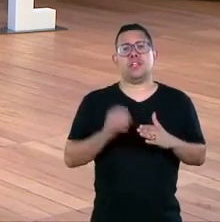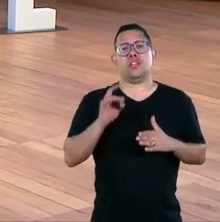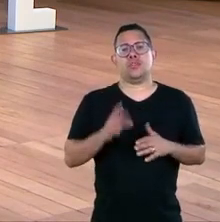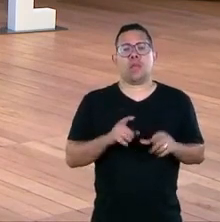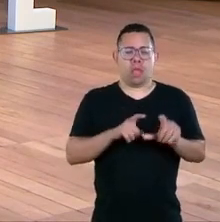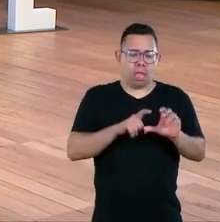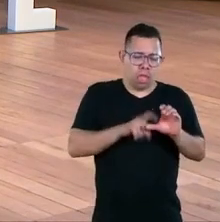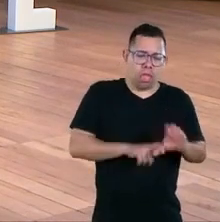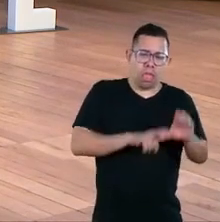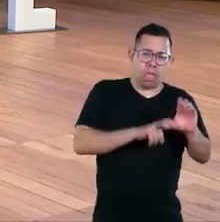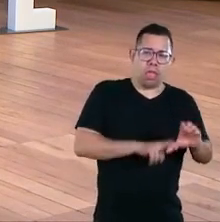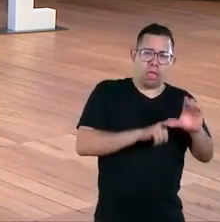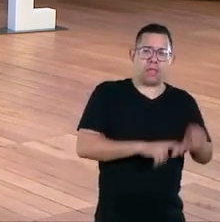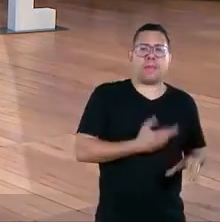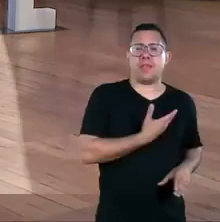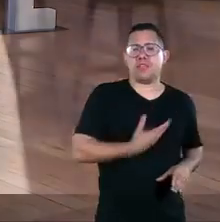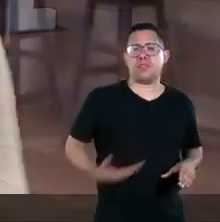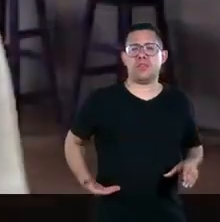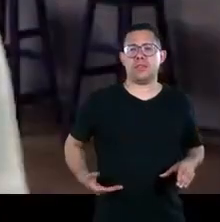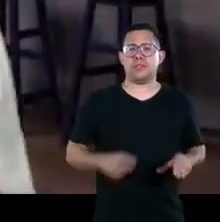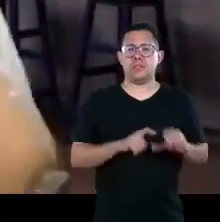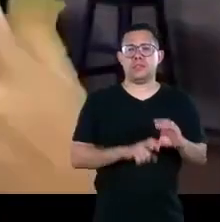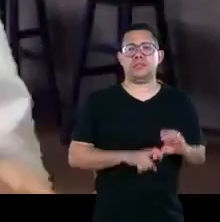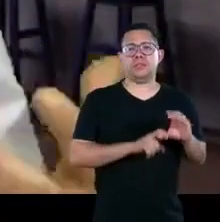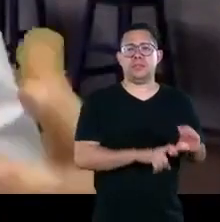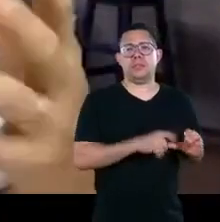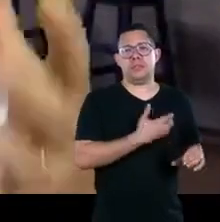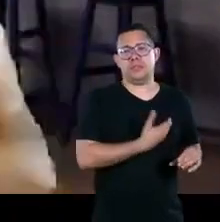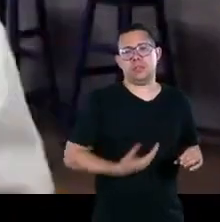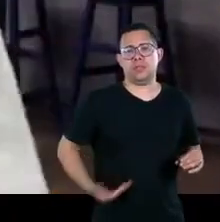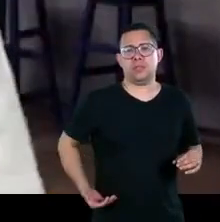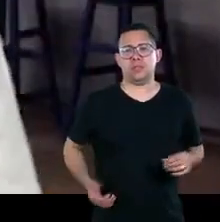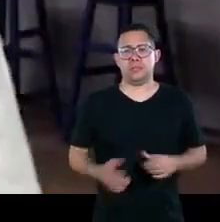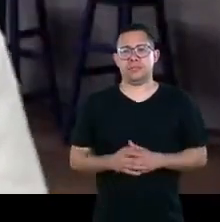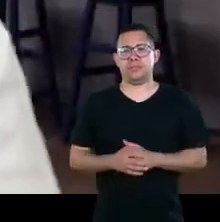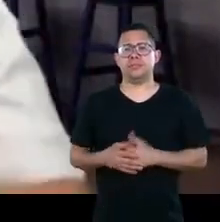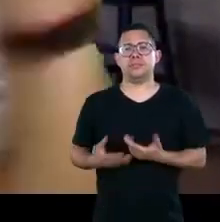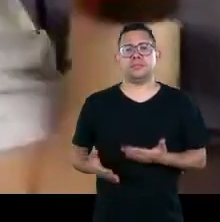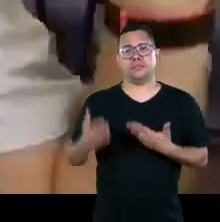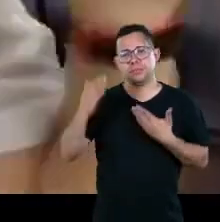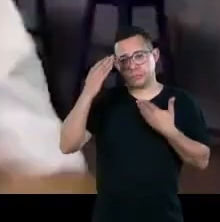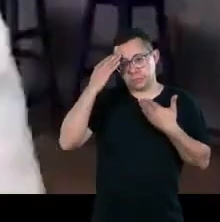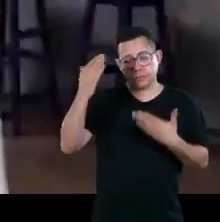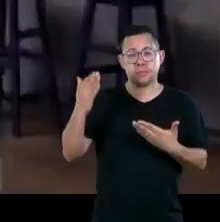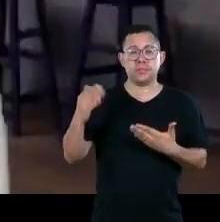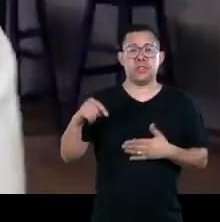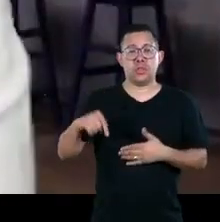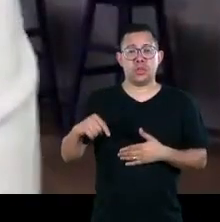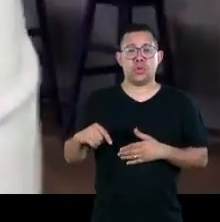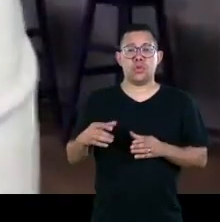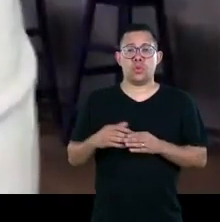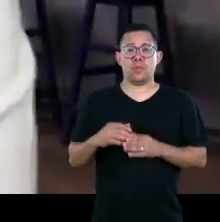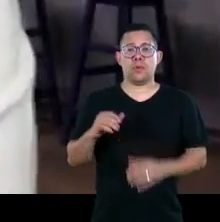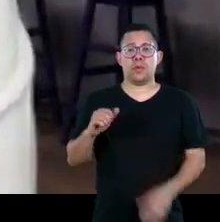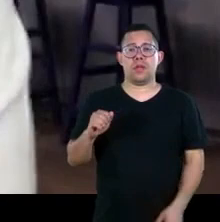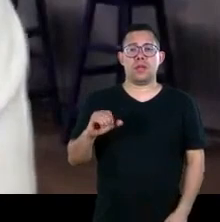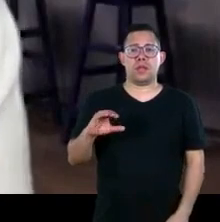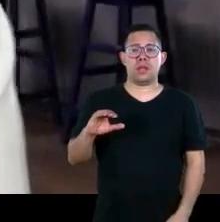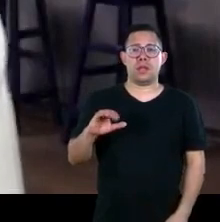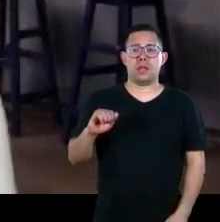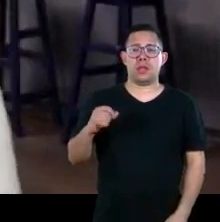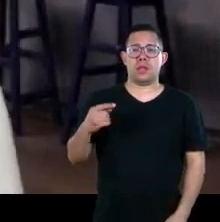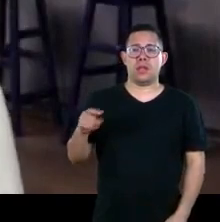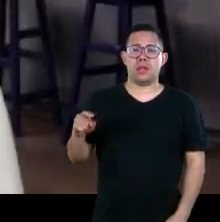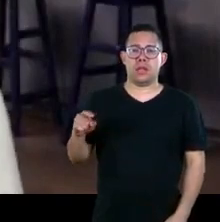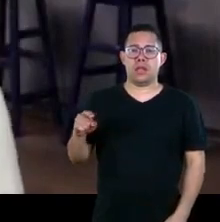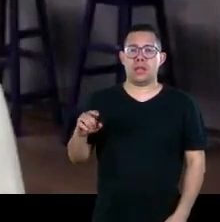consegue atuar de forma independente você fica na mão dessas pessoas a gente graças a Deus a Ação da Cidadania conseguiu até hoje não receber um centavo